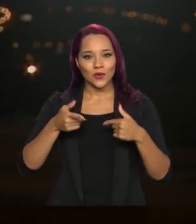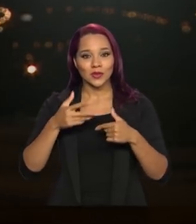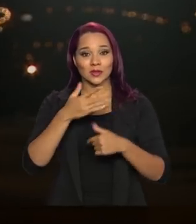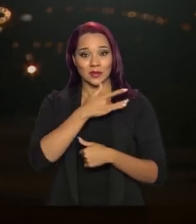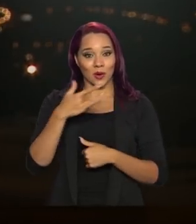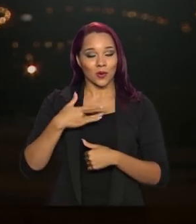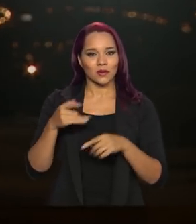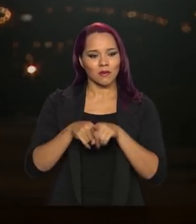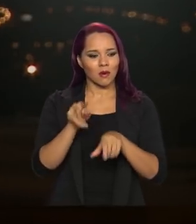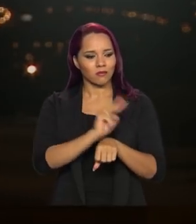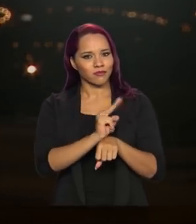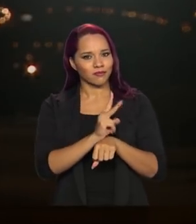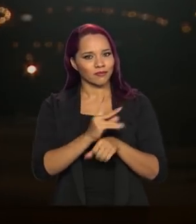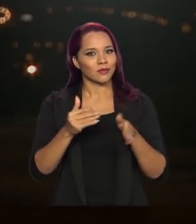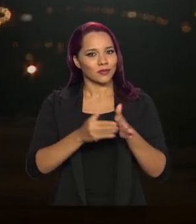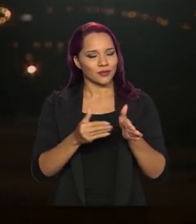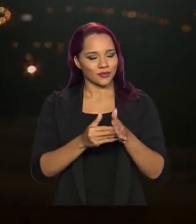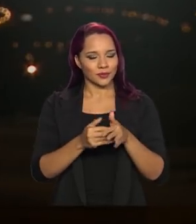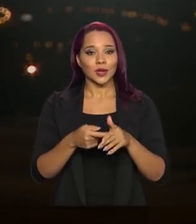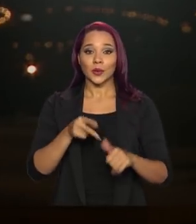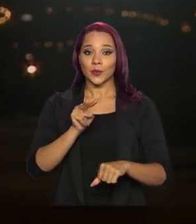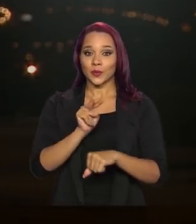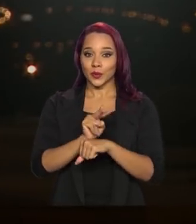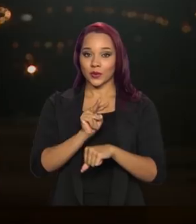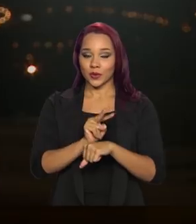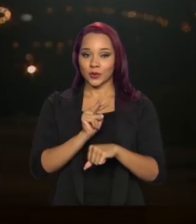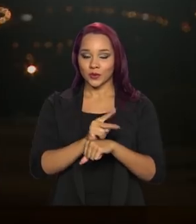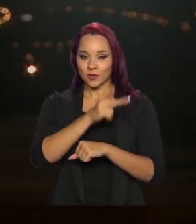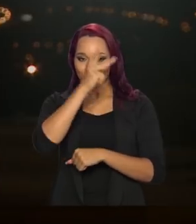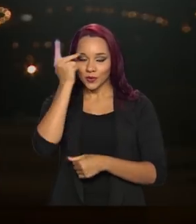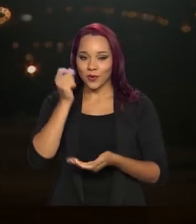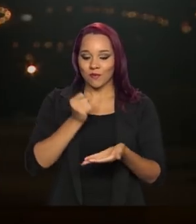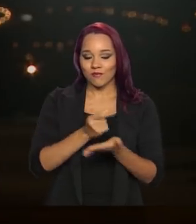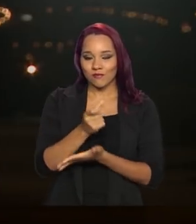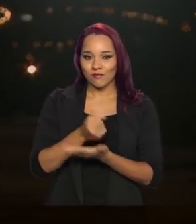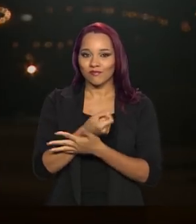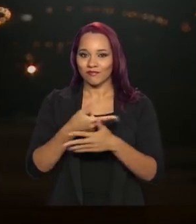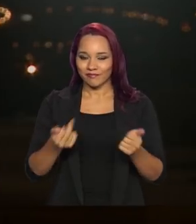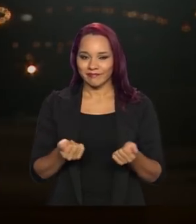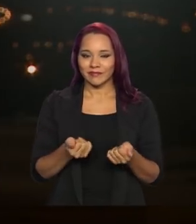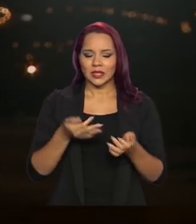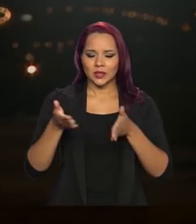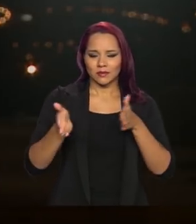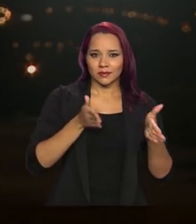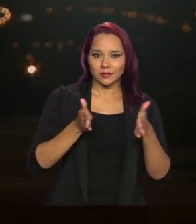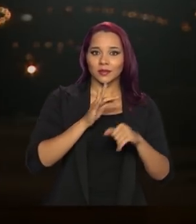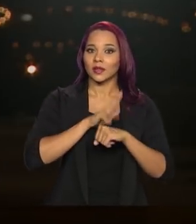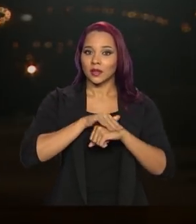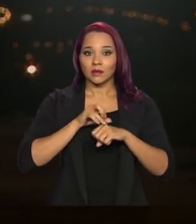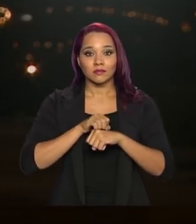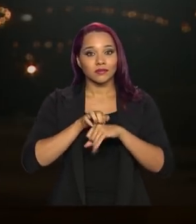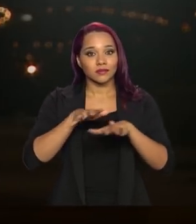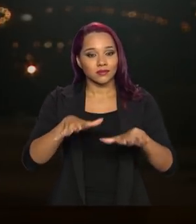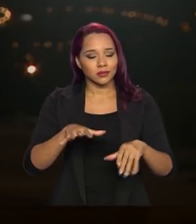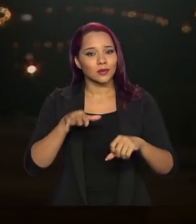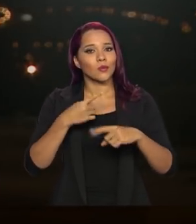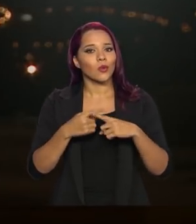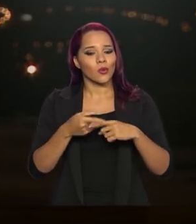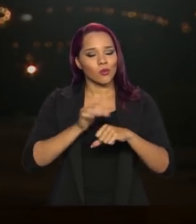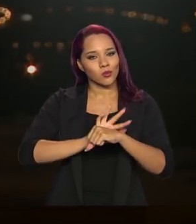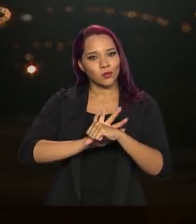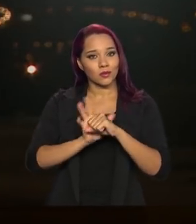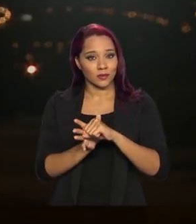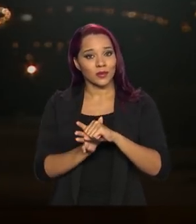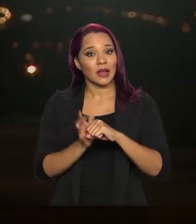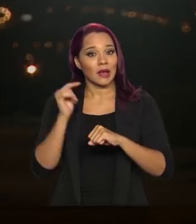monitoramento das fronteiras e proteger o consumidor. No momento de pandemia do novo coronavírus,